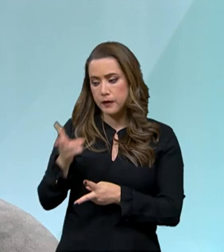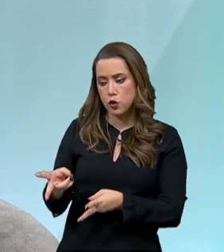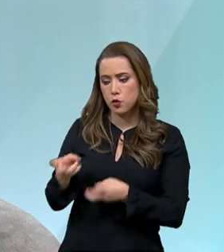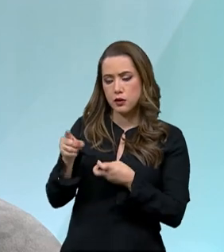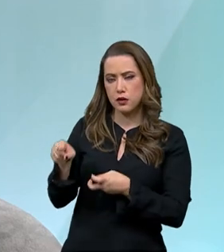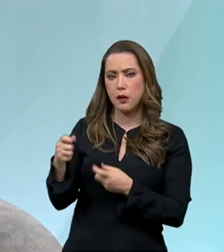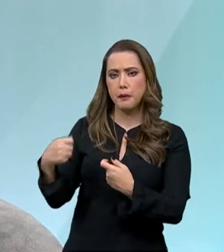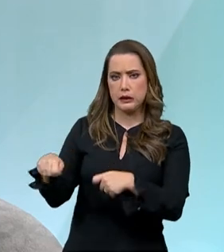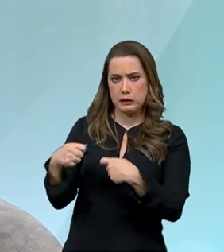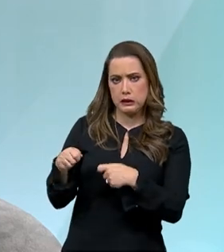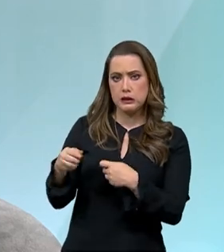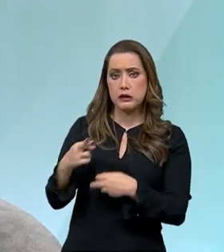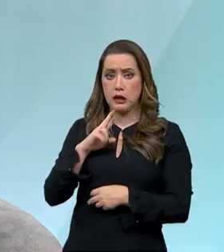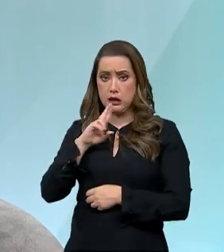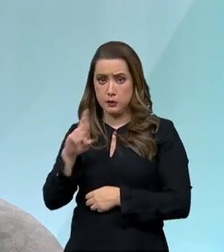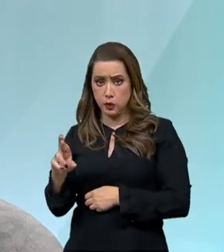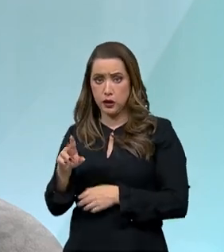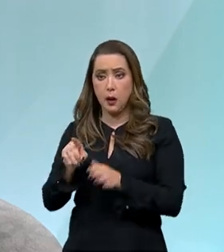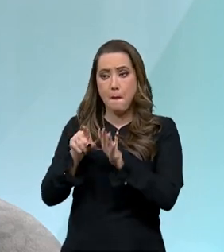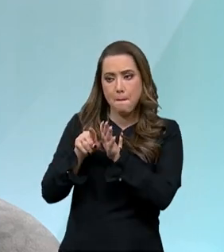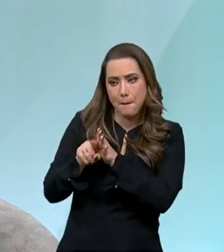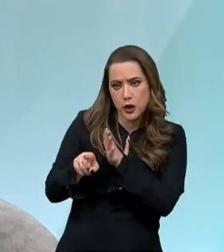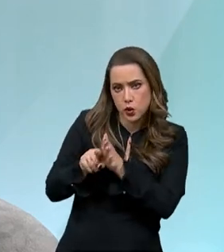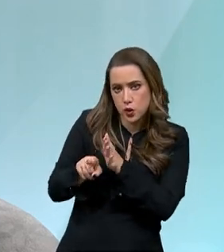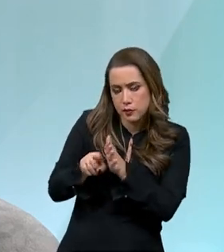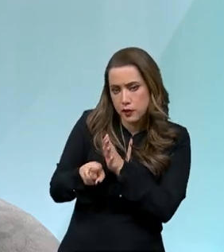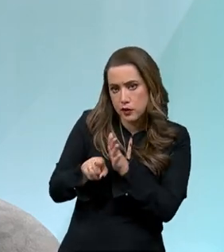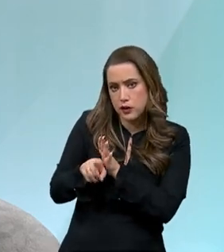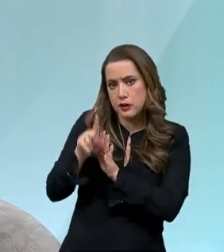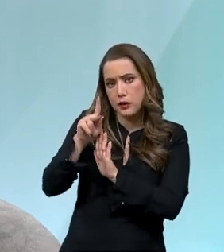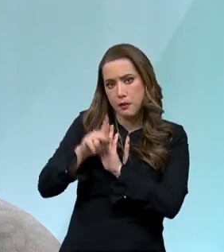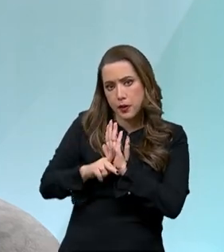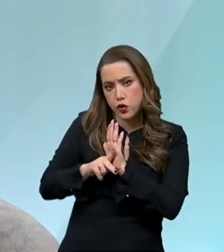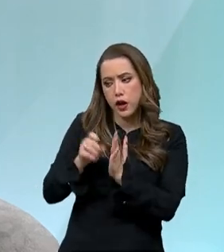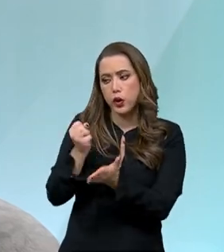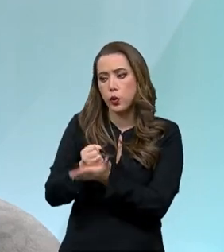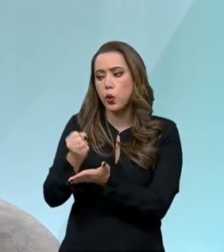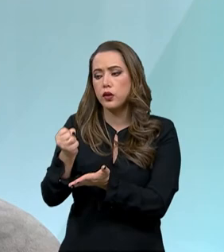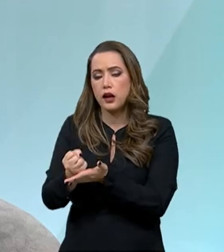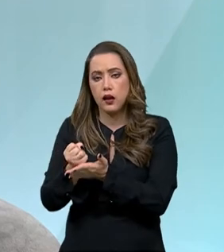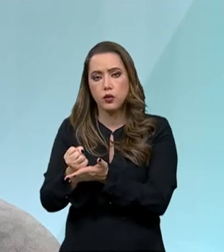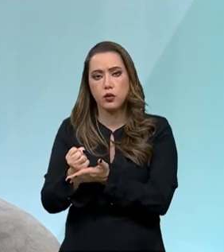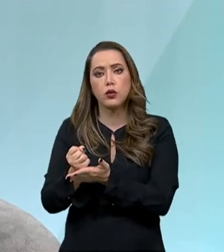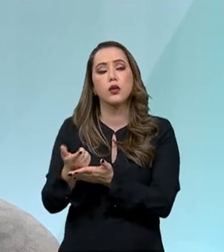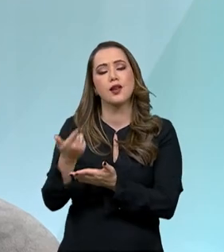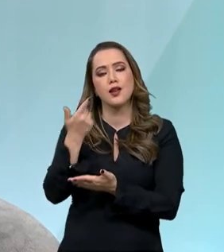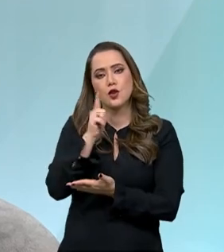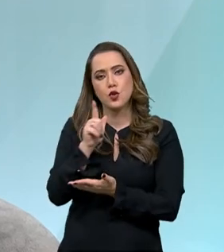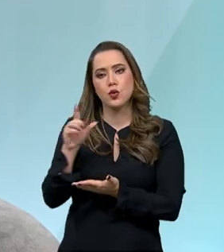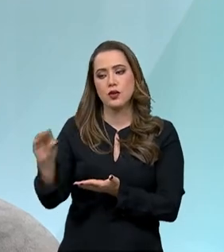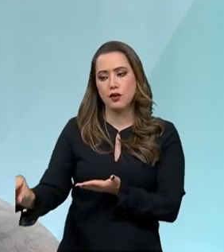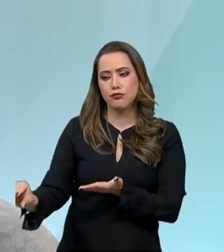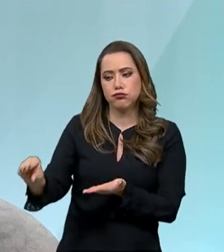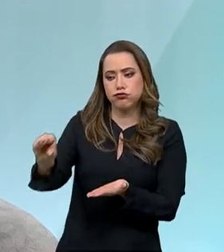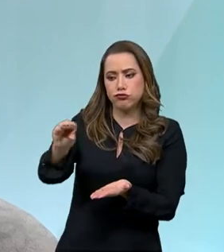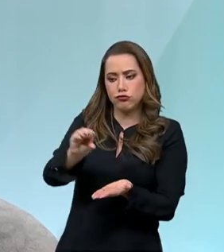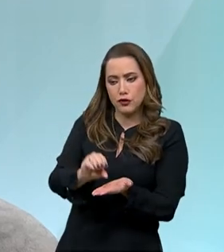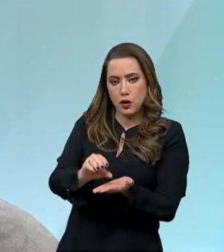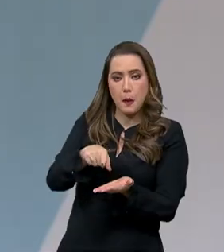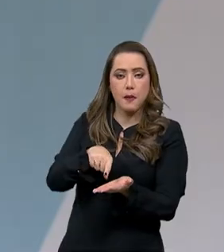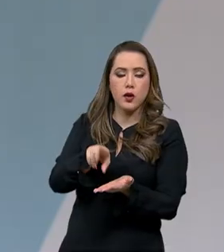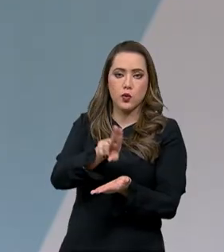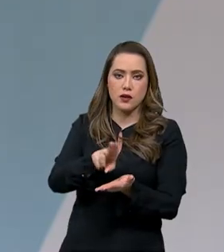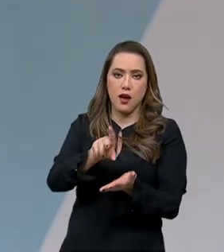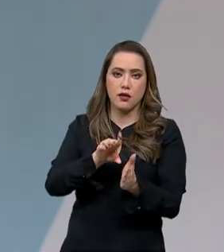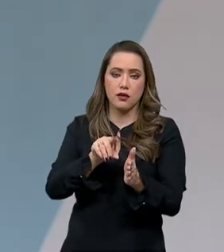demanda em projetos, em contratos, que revertem recursos que são aplicados mais na pesquisa.